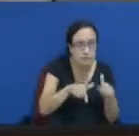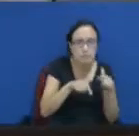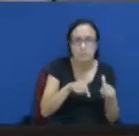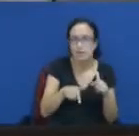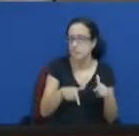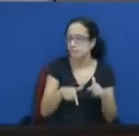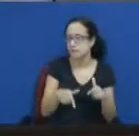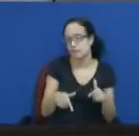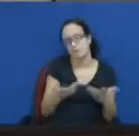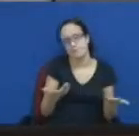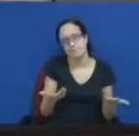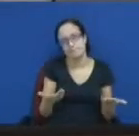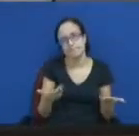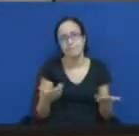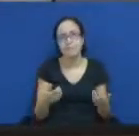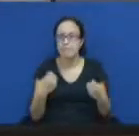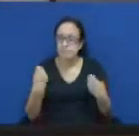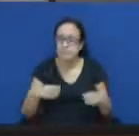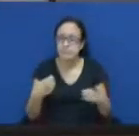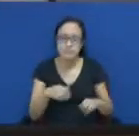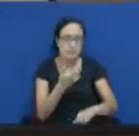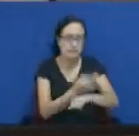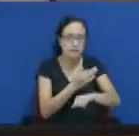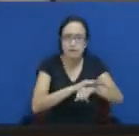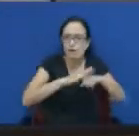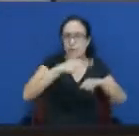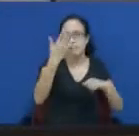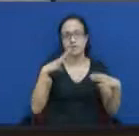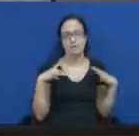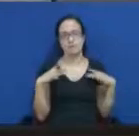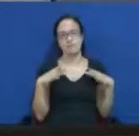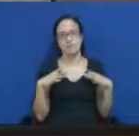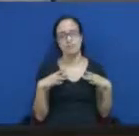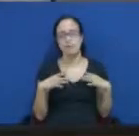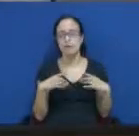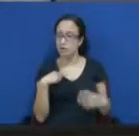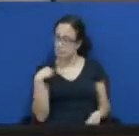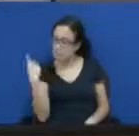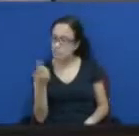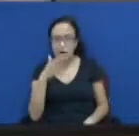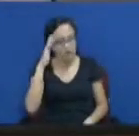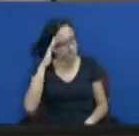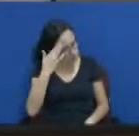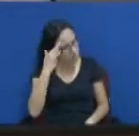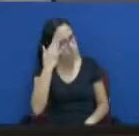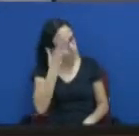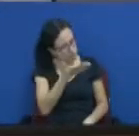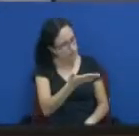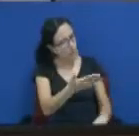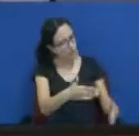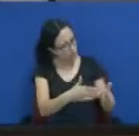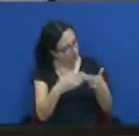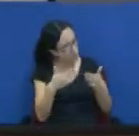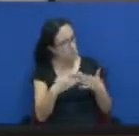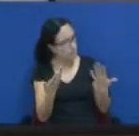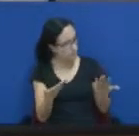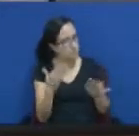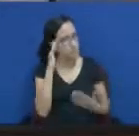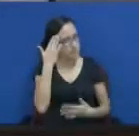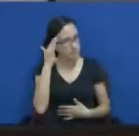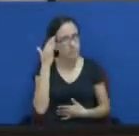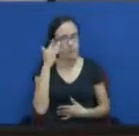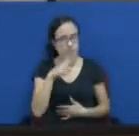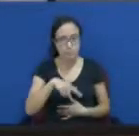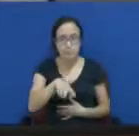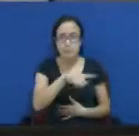governista, os vereadores estão sensíveis a essa situação. Nós entendemos a necessidade dos servidores que já ganham